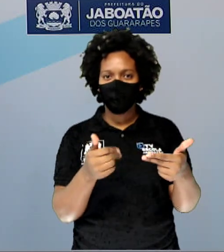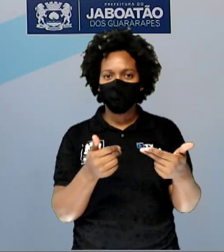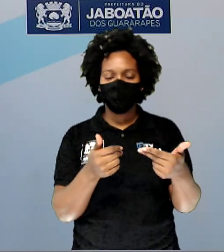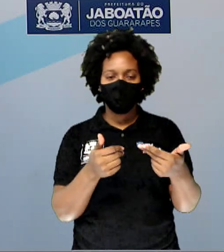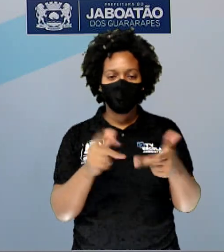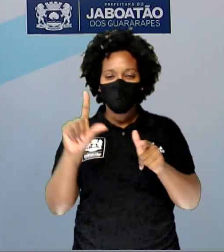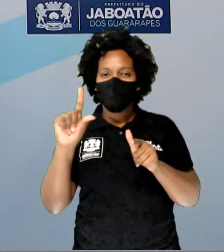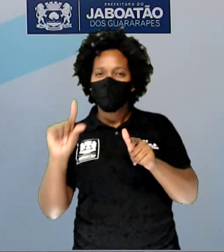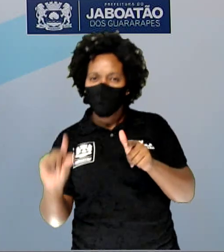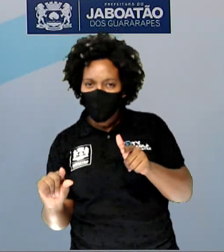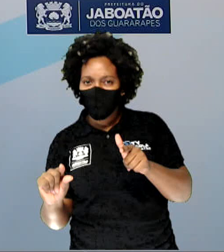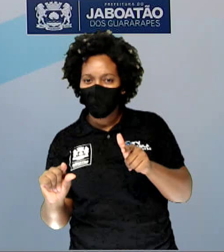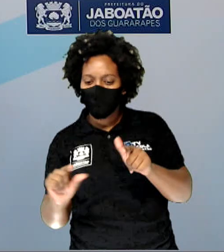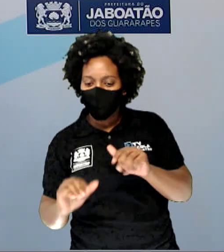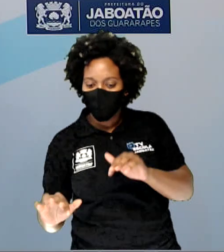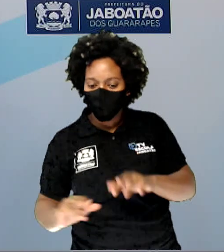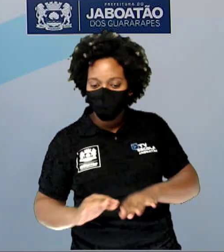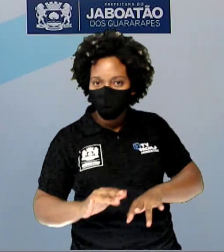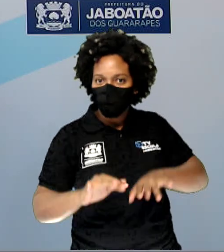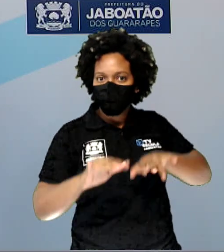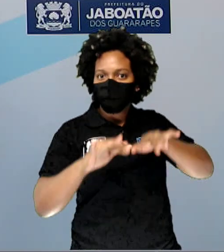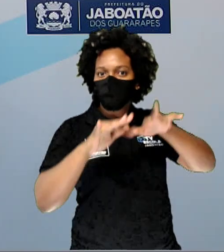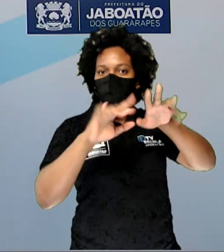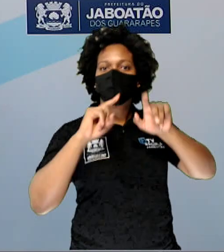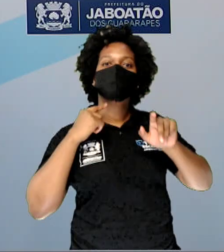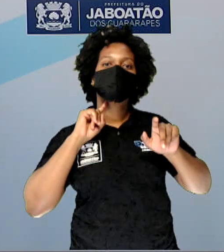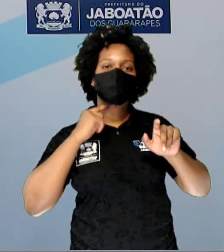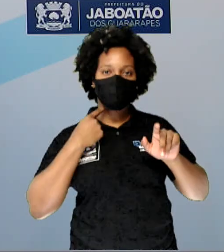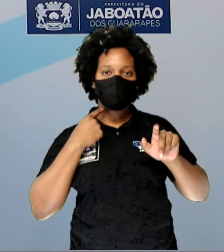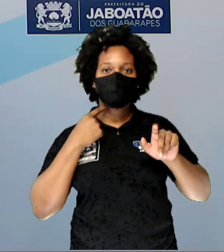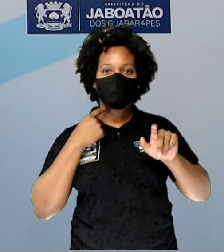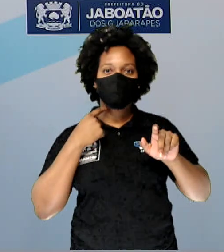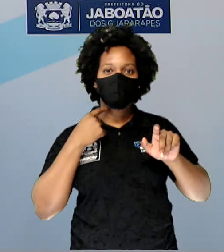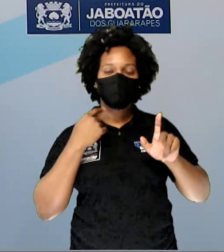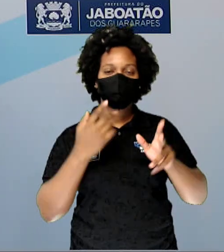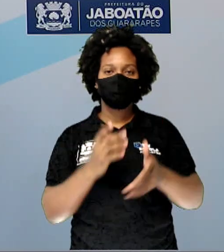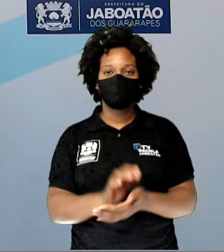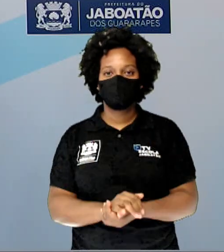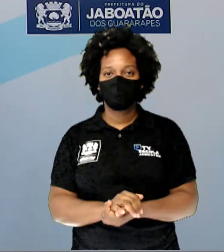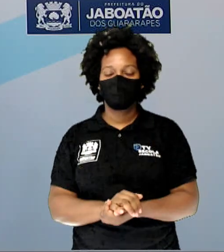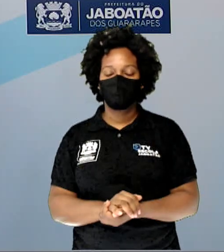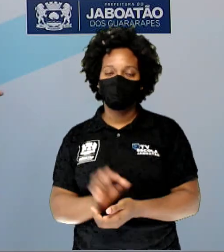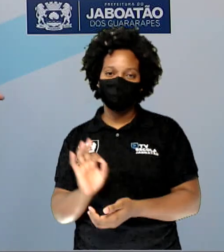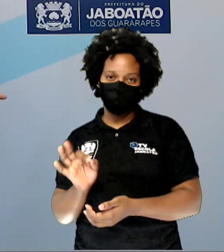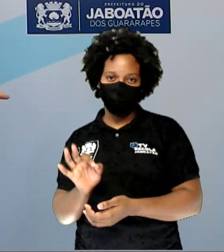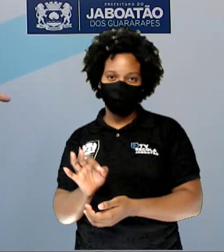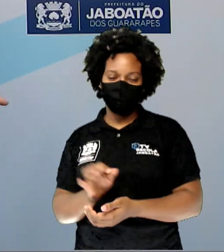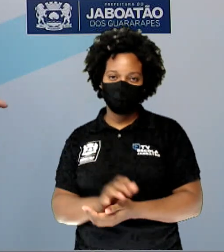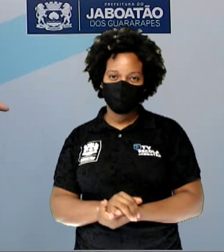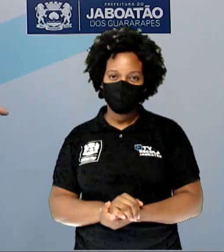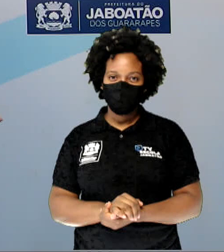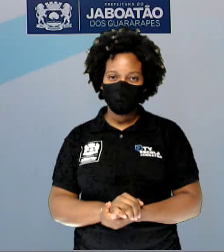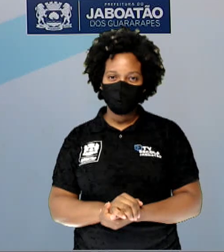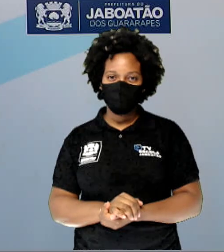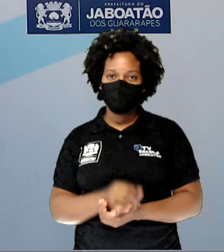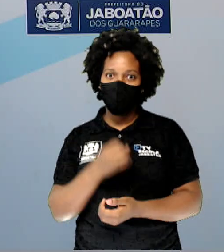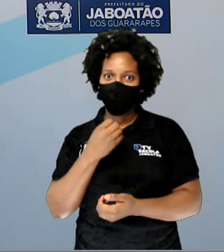e que novos brinquedos industriais sejam comprados e mais lixo seja gerado. Ok? Bom, né?